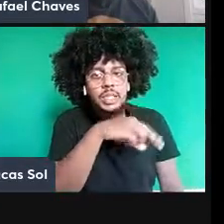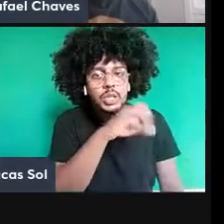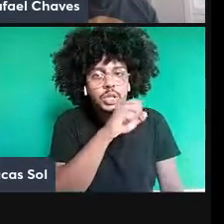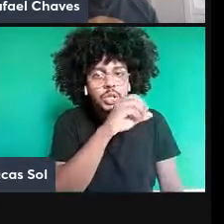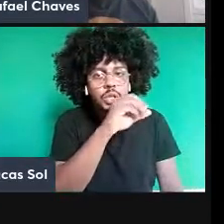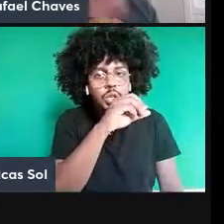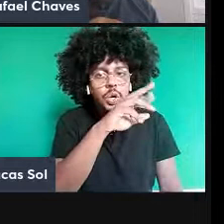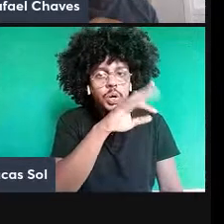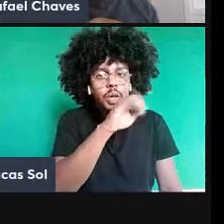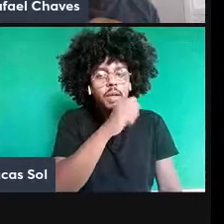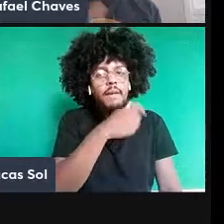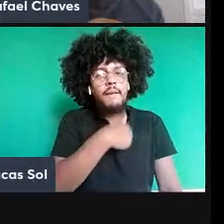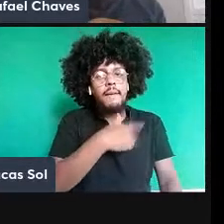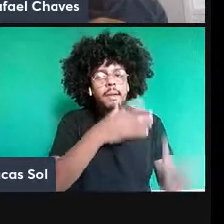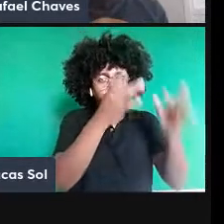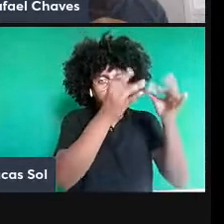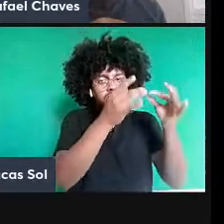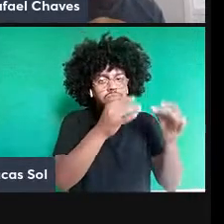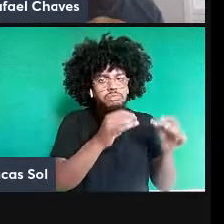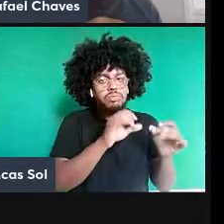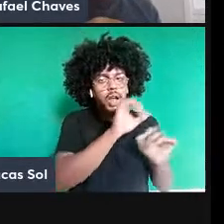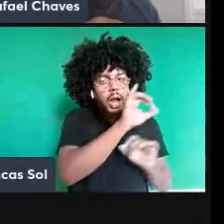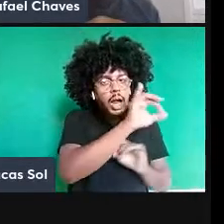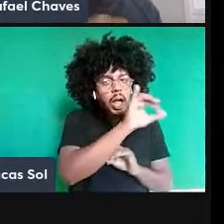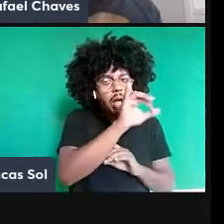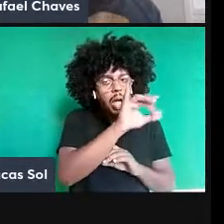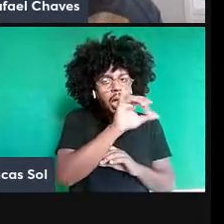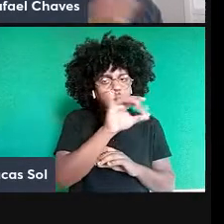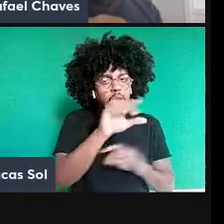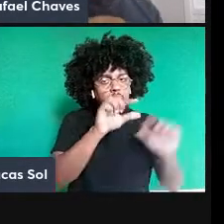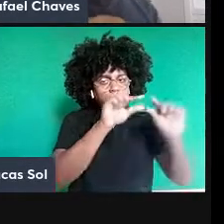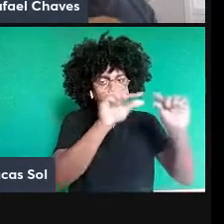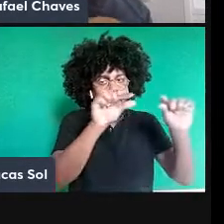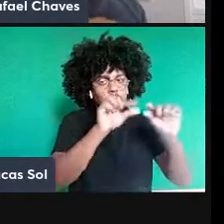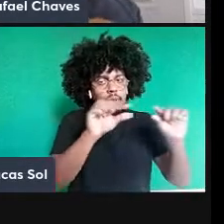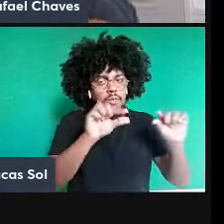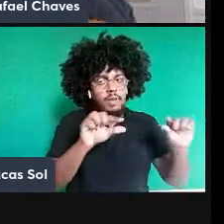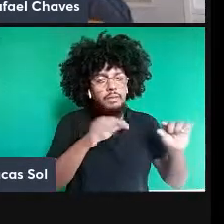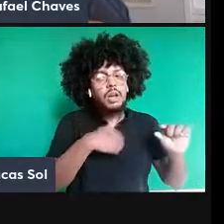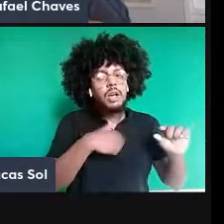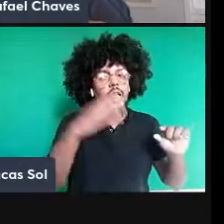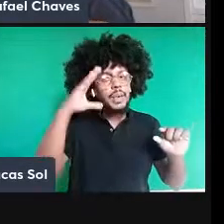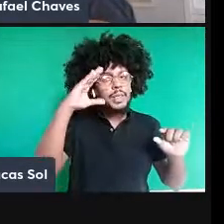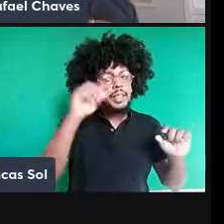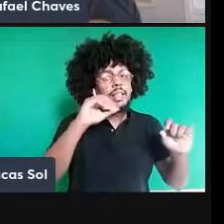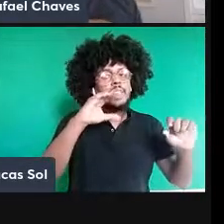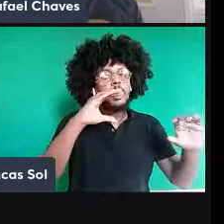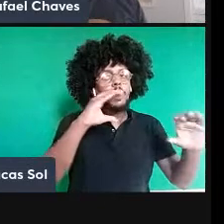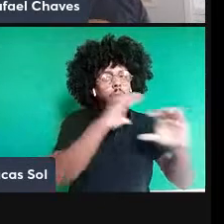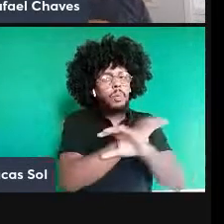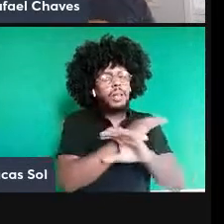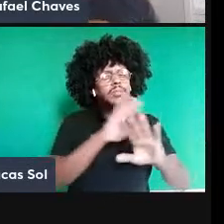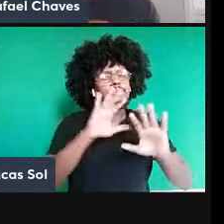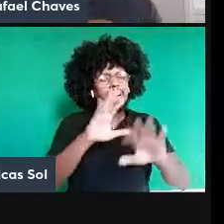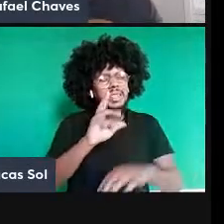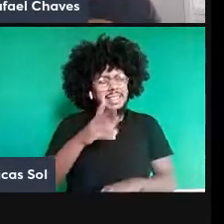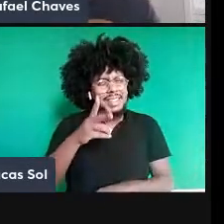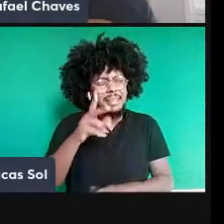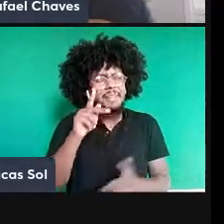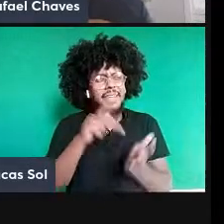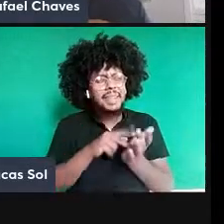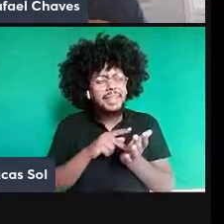um dos constituintes que eu vou ter uma descrição do todo. Mas isso nem sempre é verdade. Aqui entra, de fato, né,